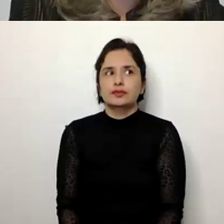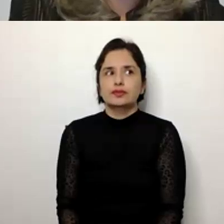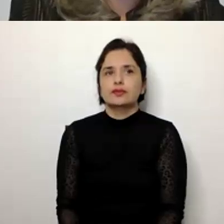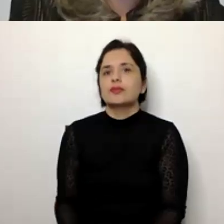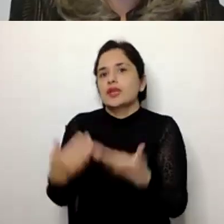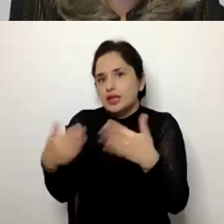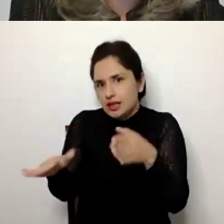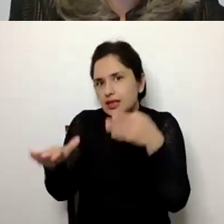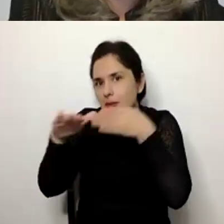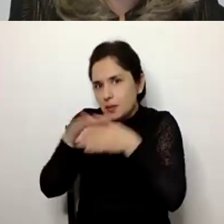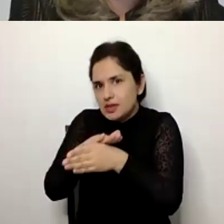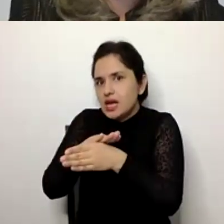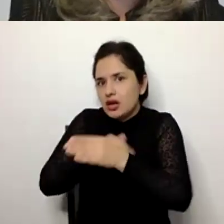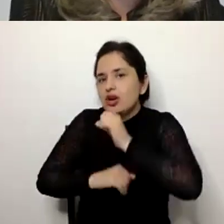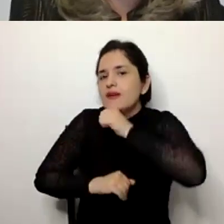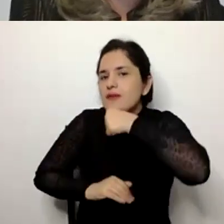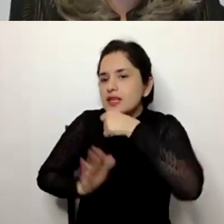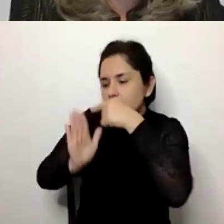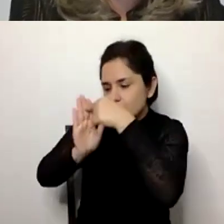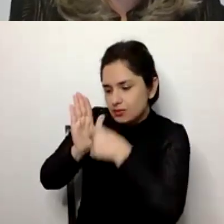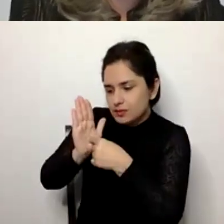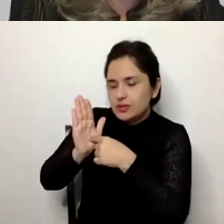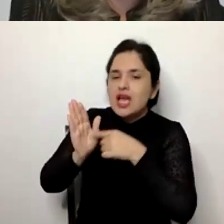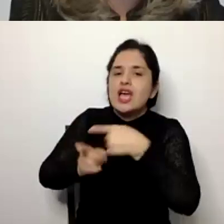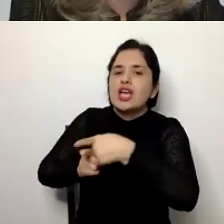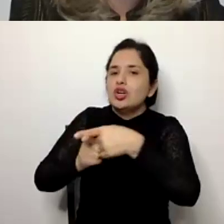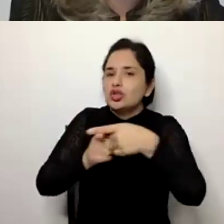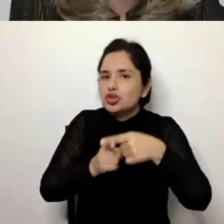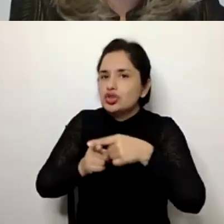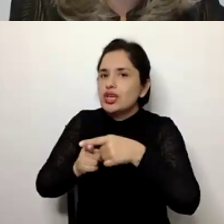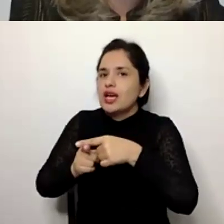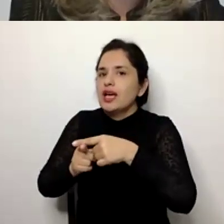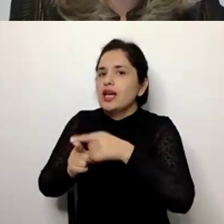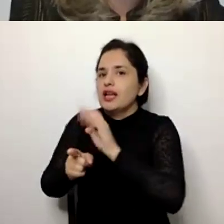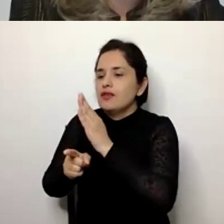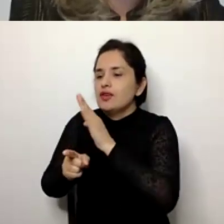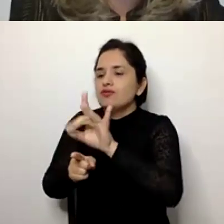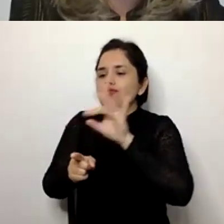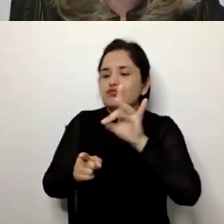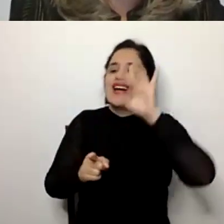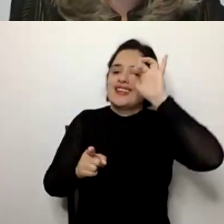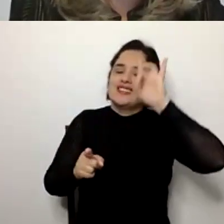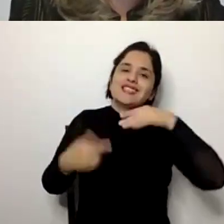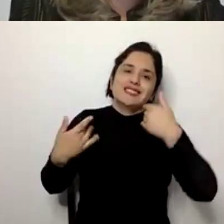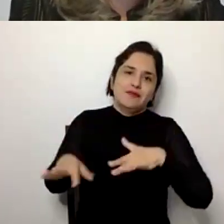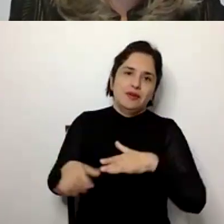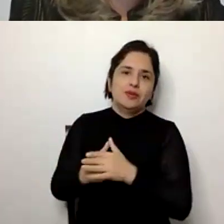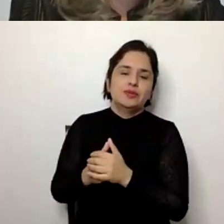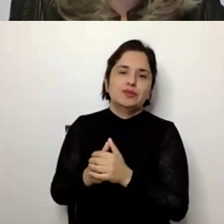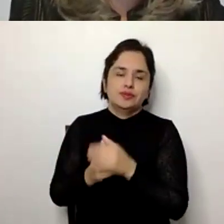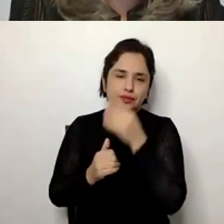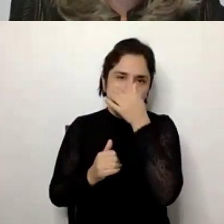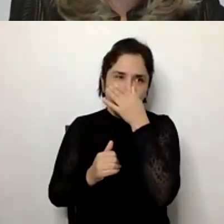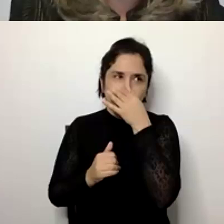já têm esses marcadores biológicos e sociais que podemos identificar dentro do envejecimento, e